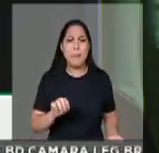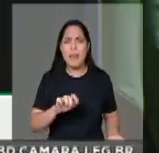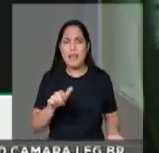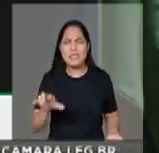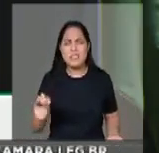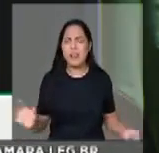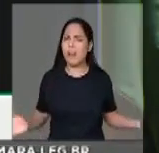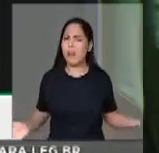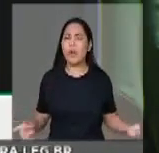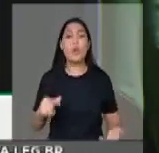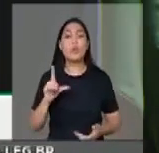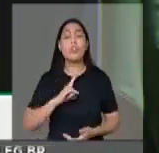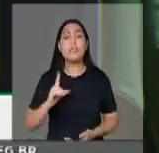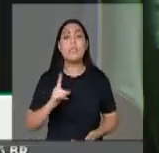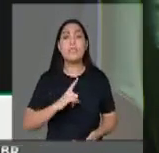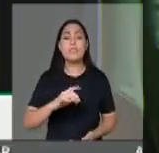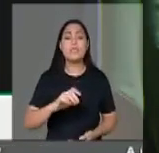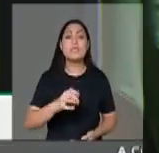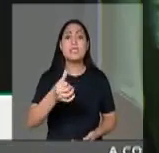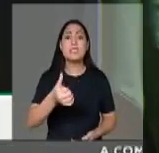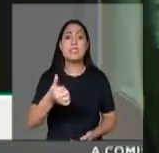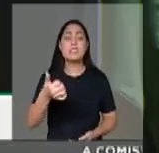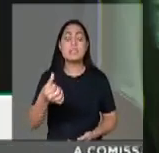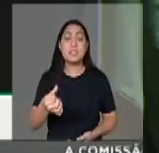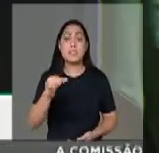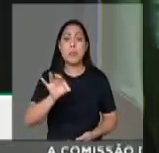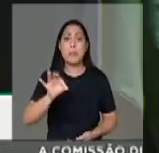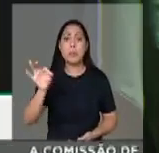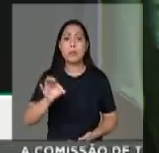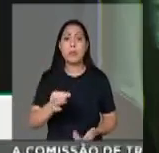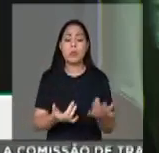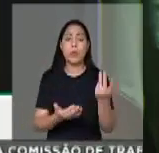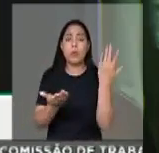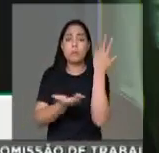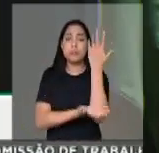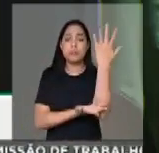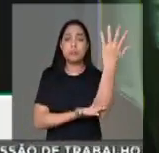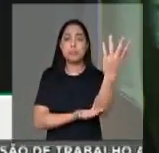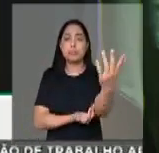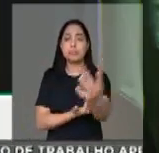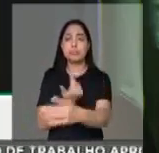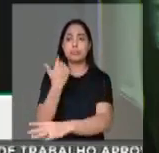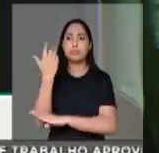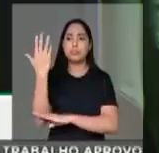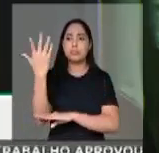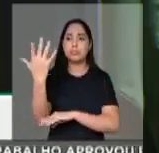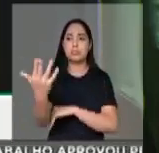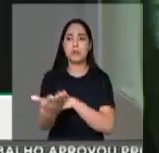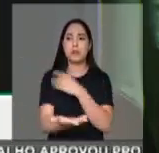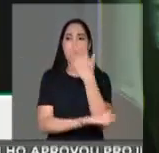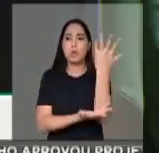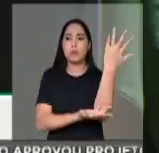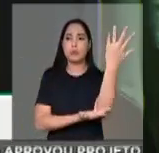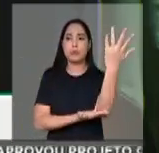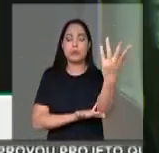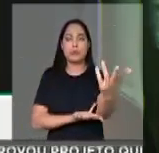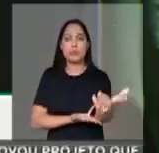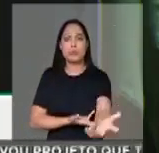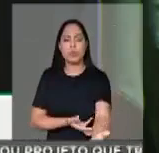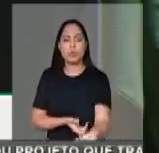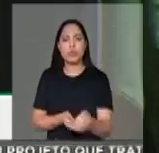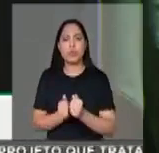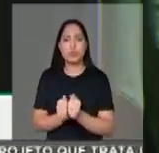do desmatamento só no mês de julho, deputados. O desmatamento tem relação direta com as queimadas,